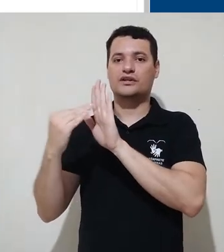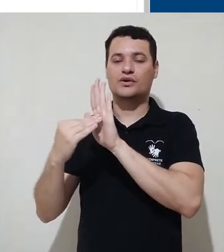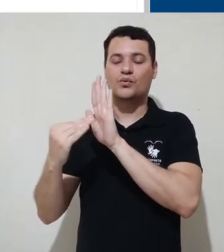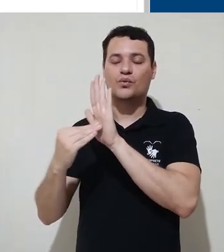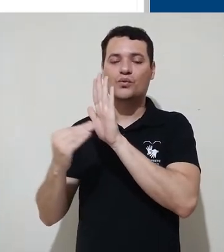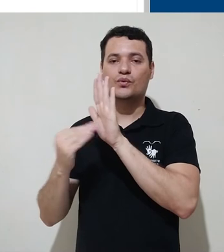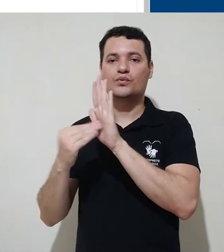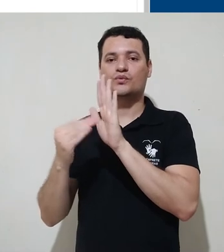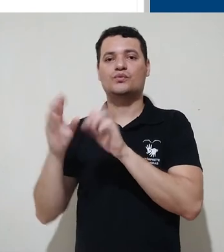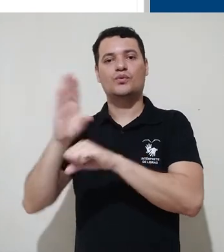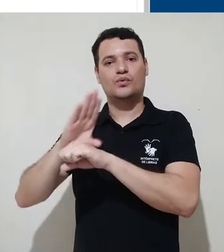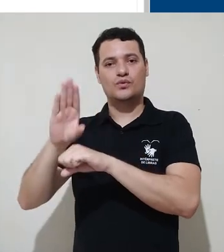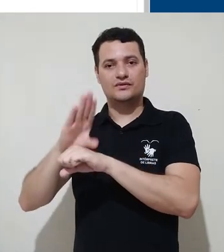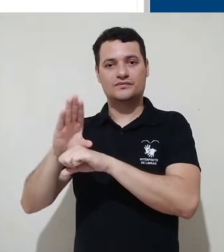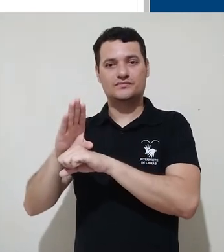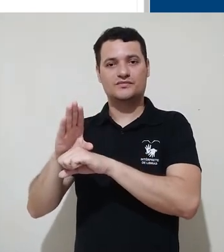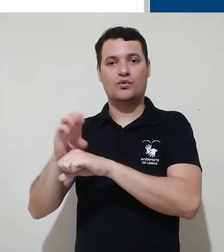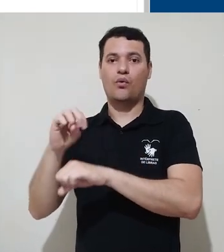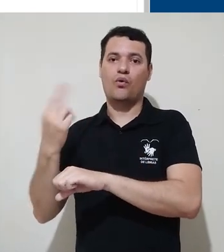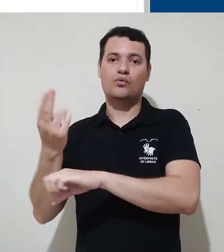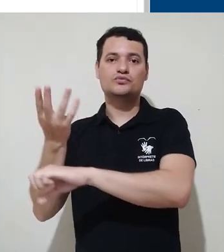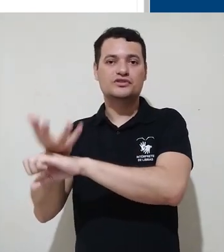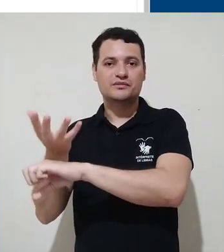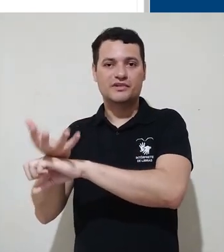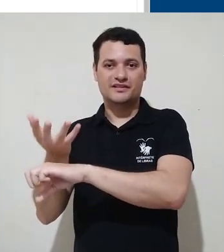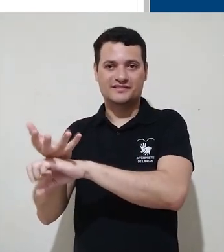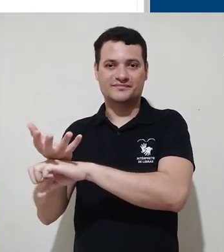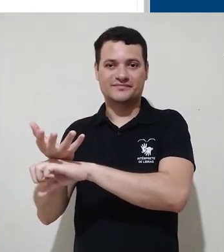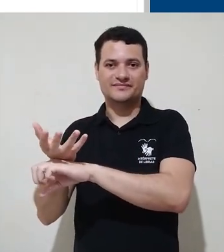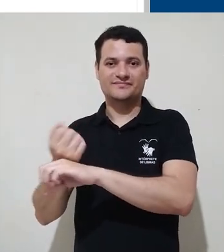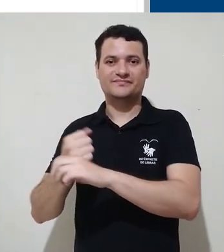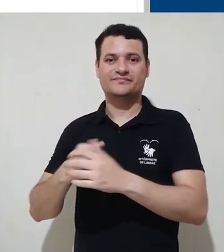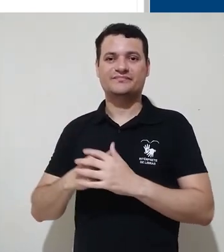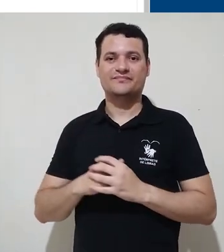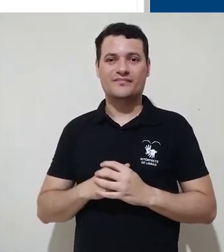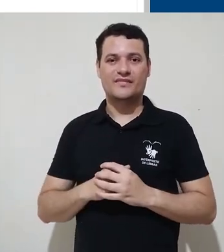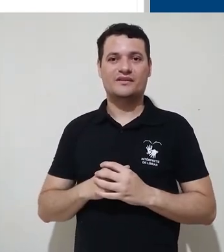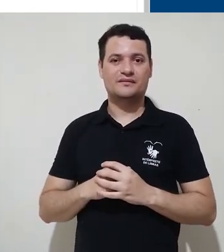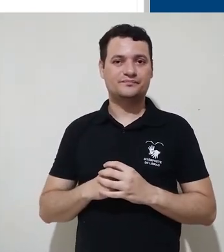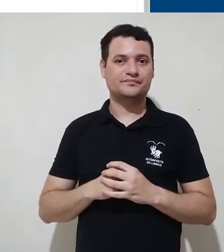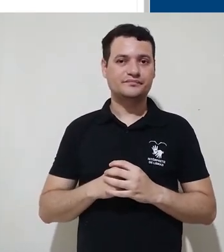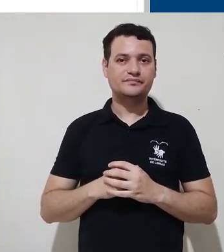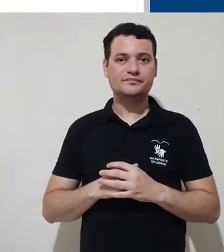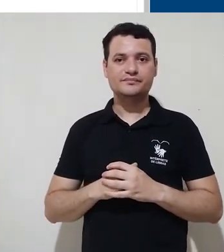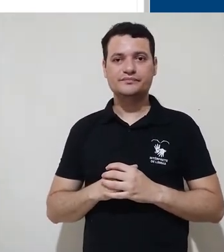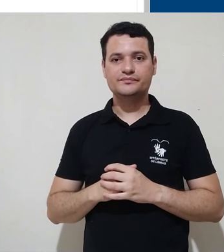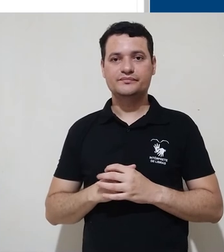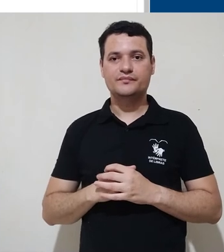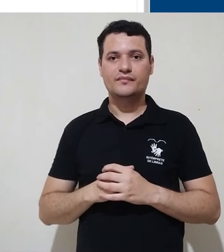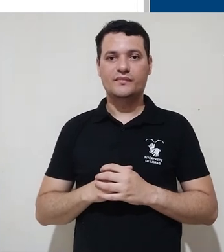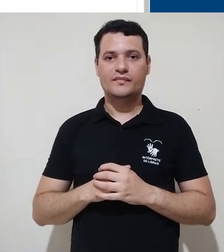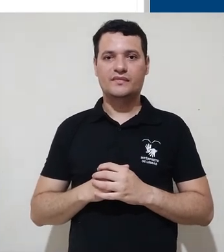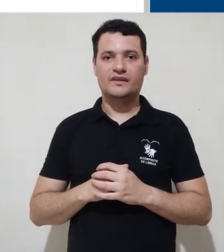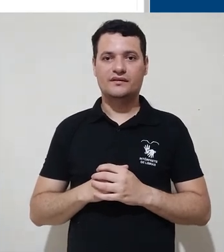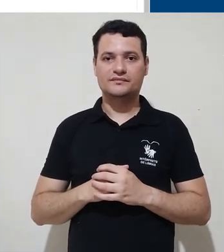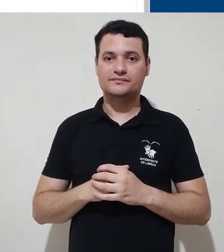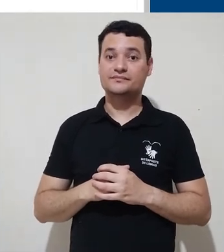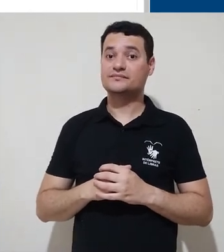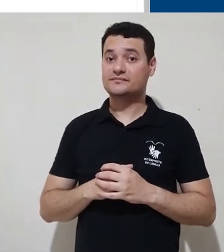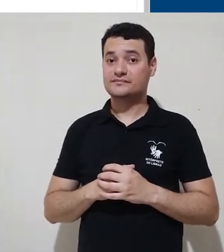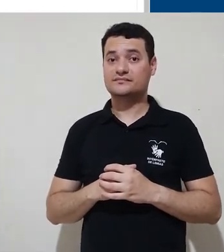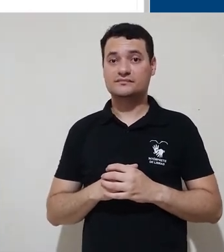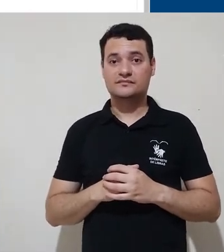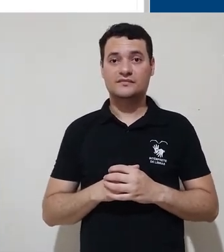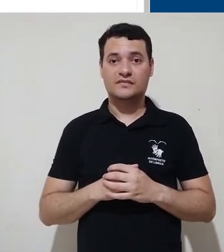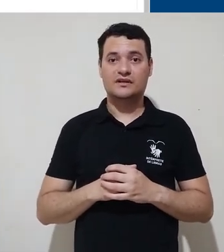que nós chamamos, no caso, de disciplina. Para o Moodle, o nome é curso. Para nós, a gente chamaria de disciplina.